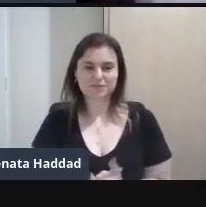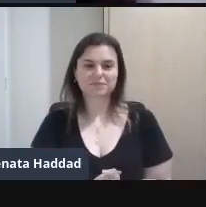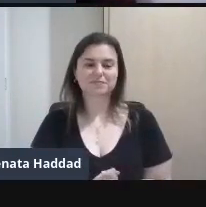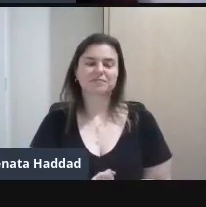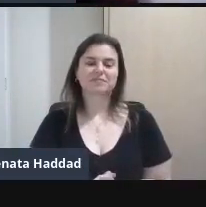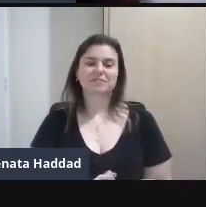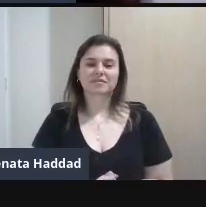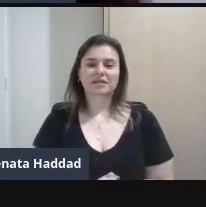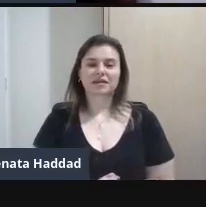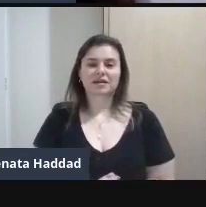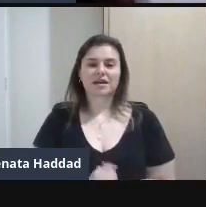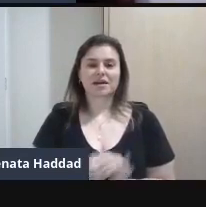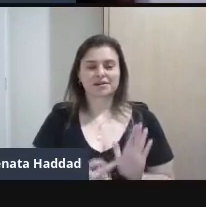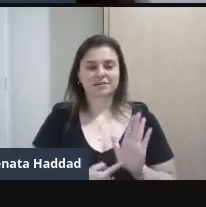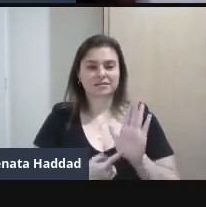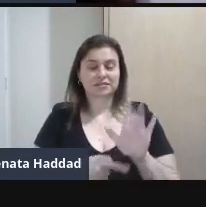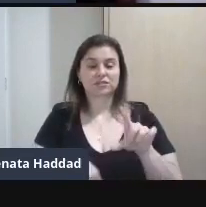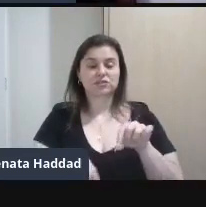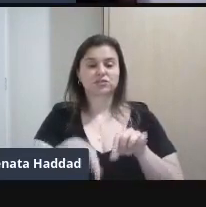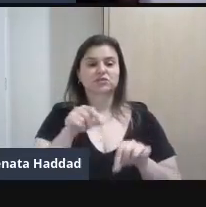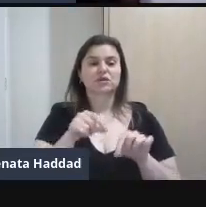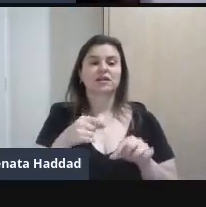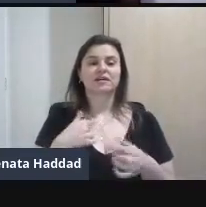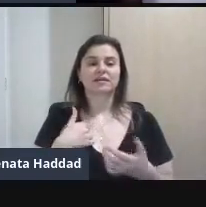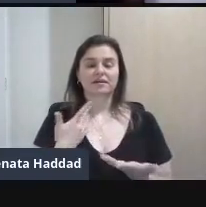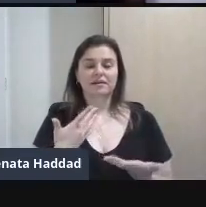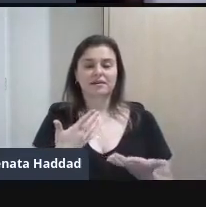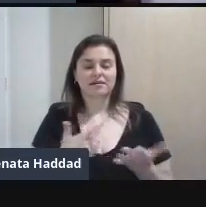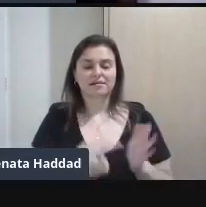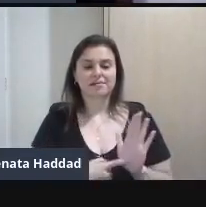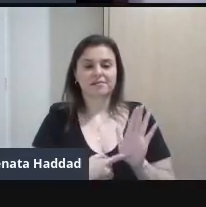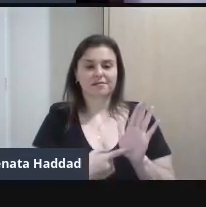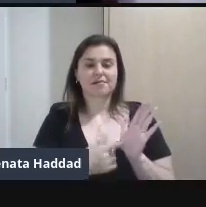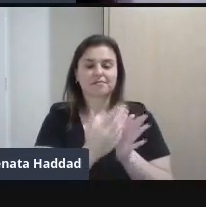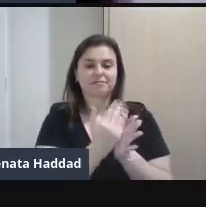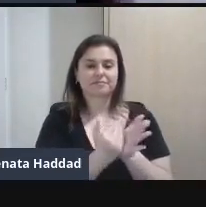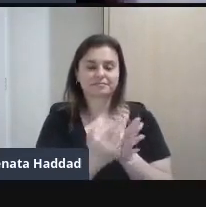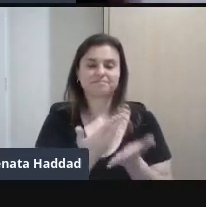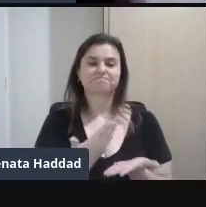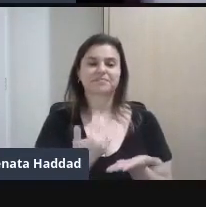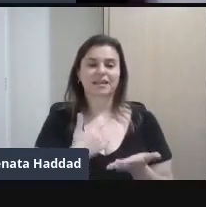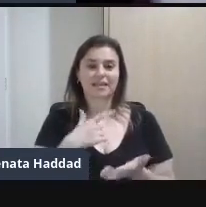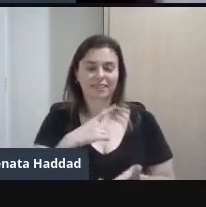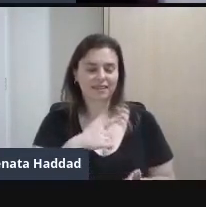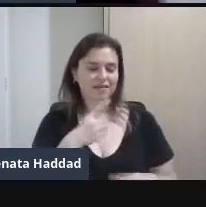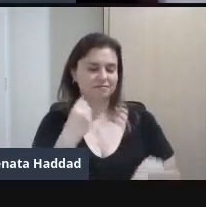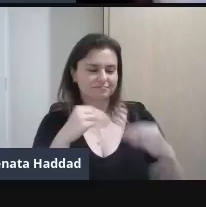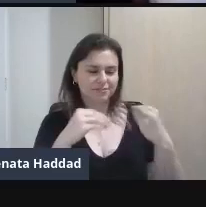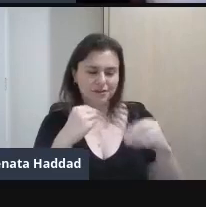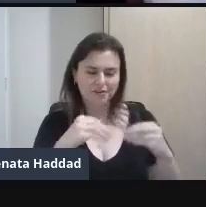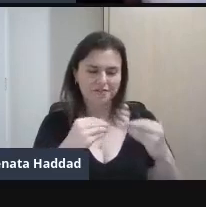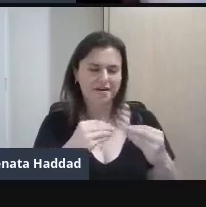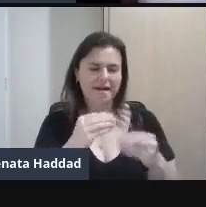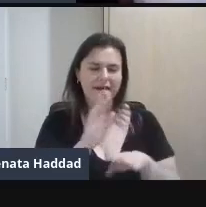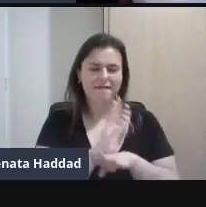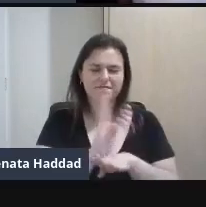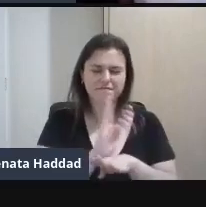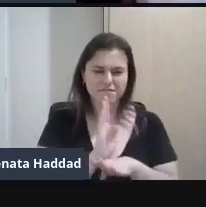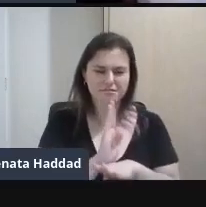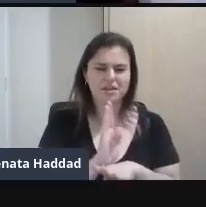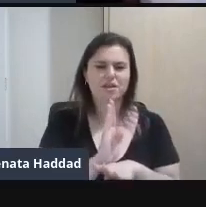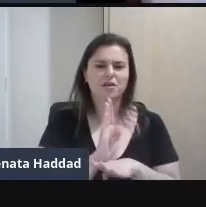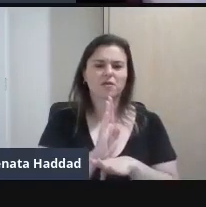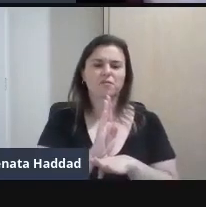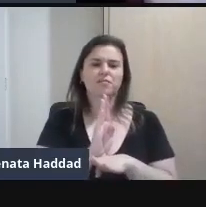imagem dela Numa das peças De teatro Ela fez inúmeras novelas Inúmeros filmes Indicada pra